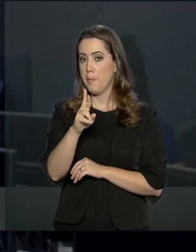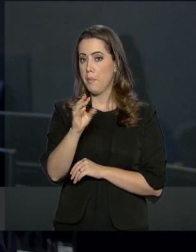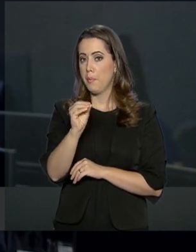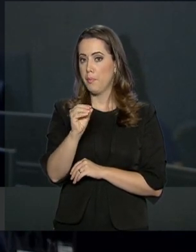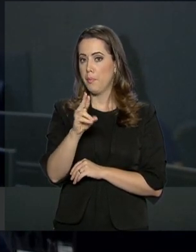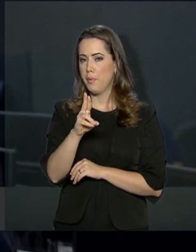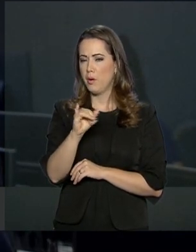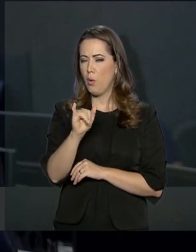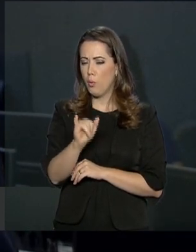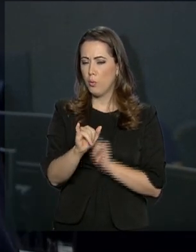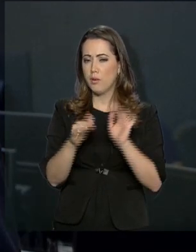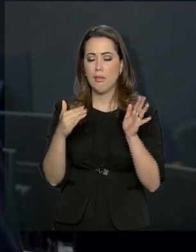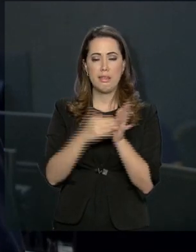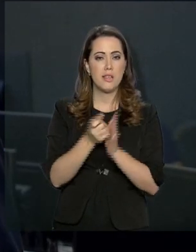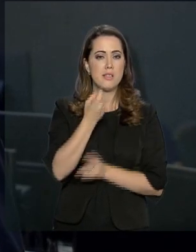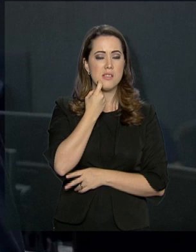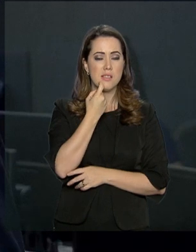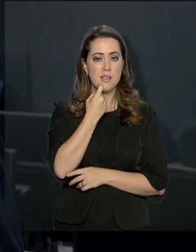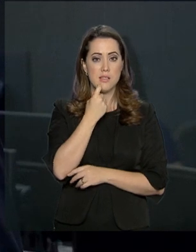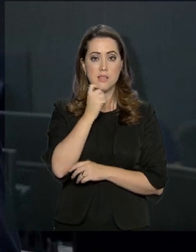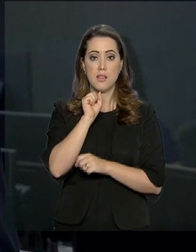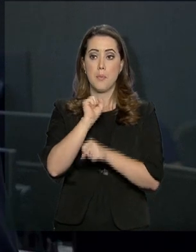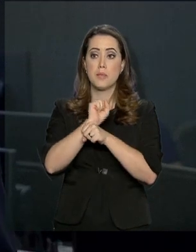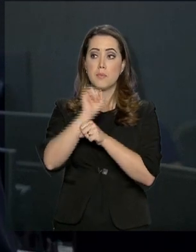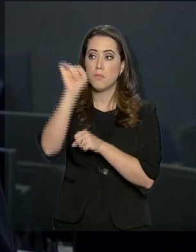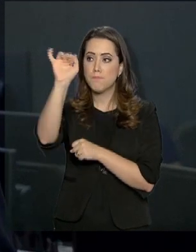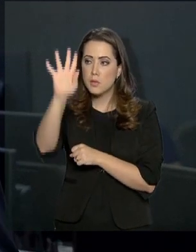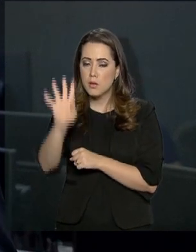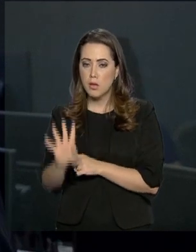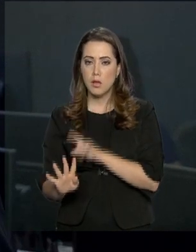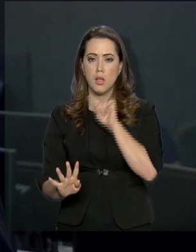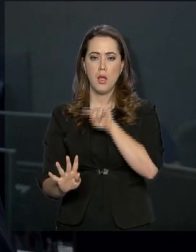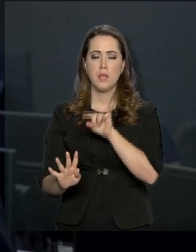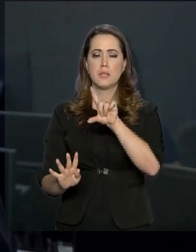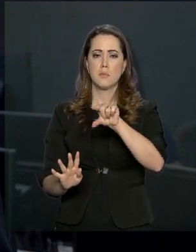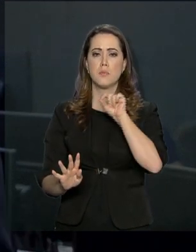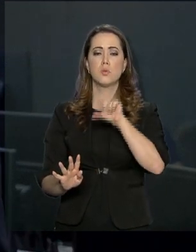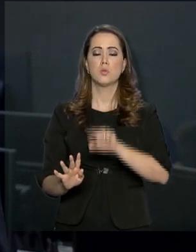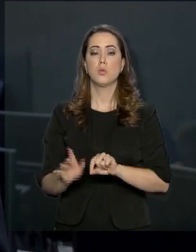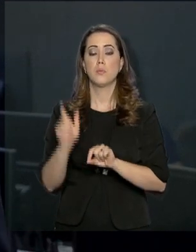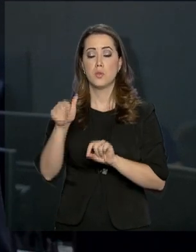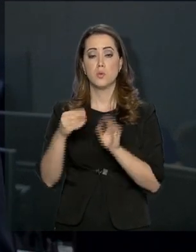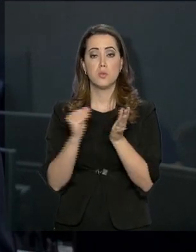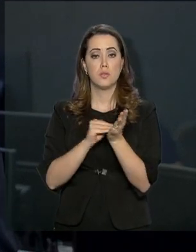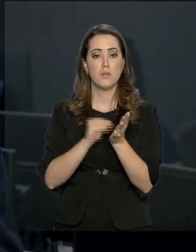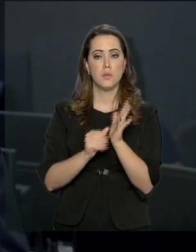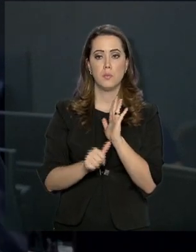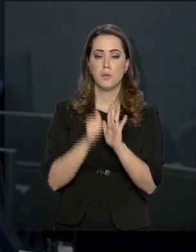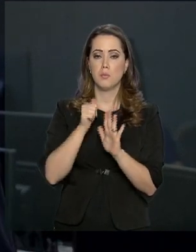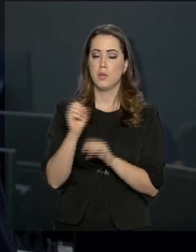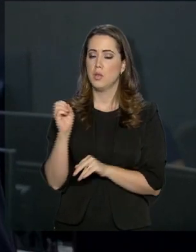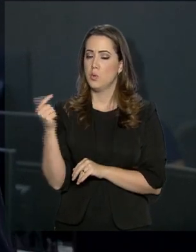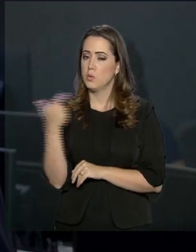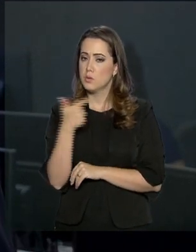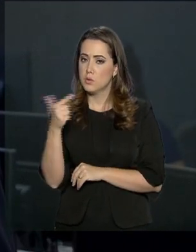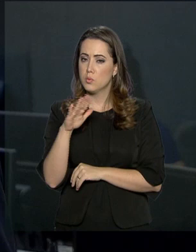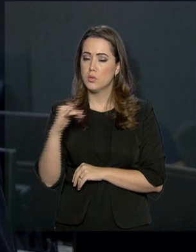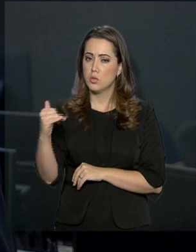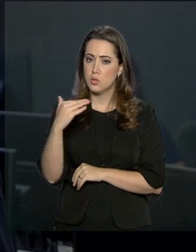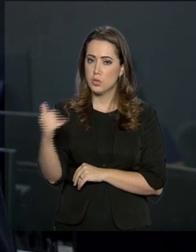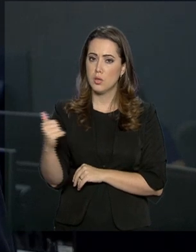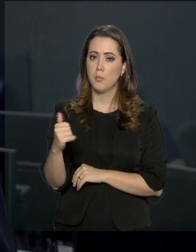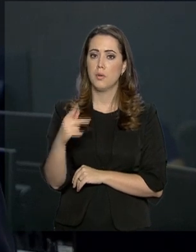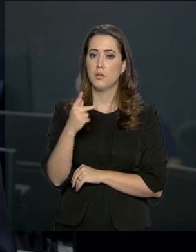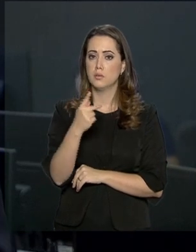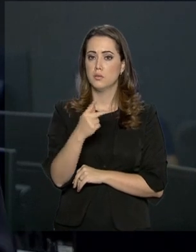se inscreverem na fila de espera. Podem participar os candidatos que não foram selecionados em primeira ou segunda chamadas no ProUni na